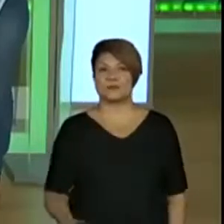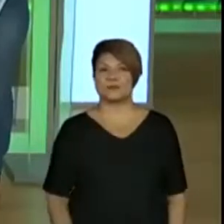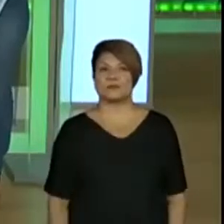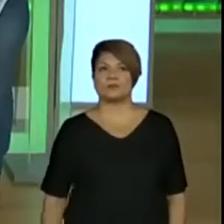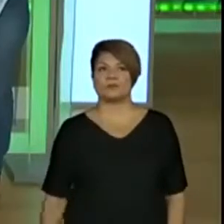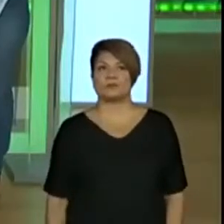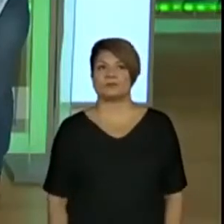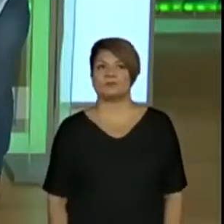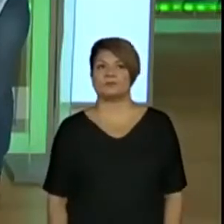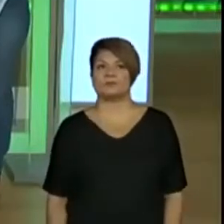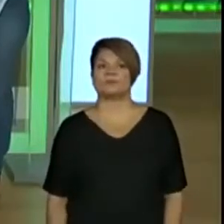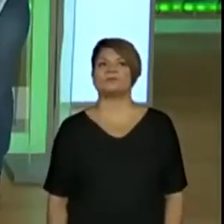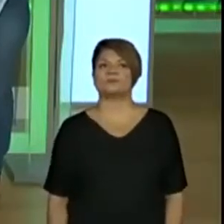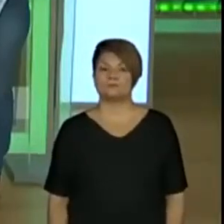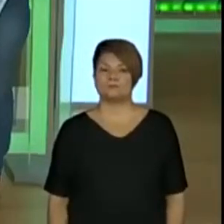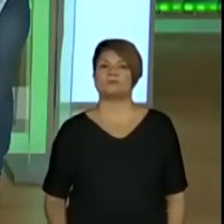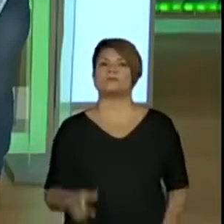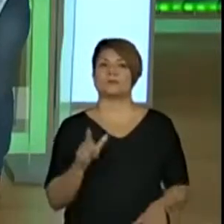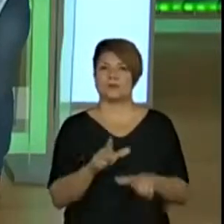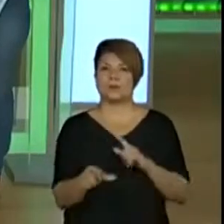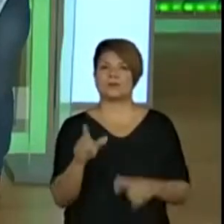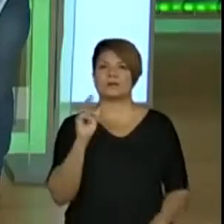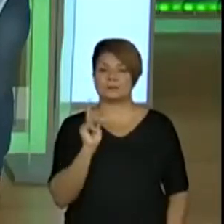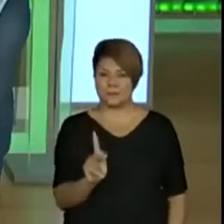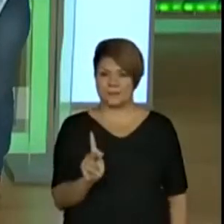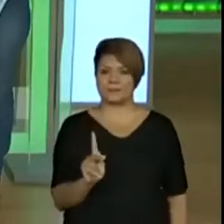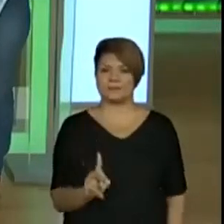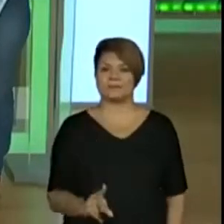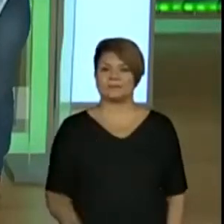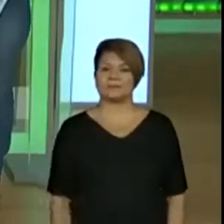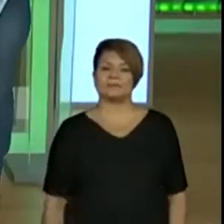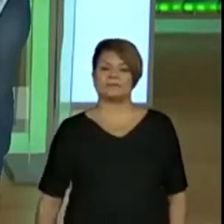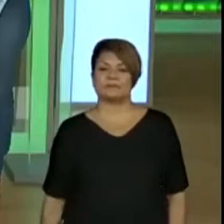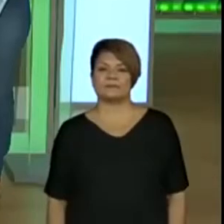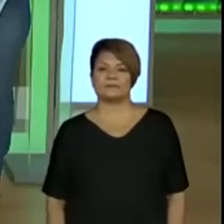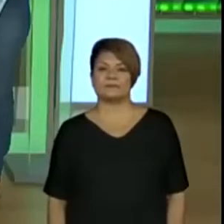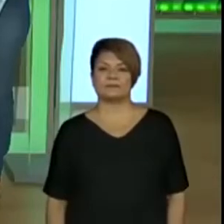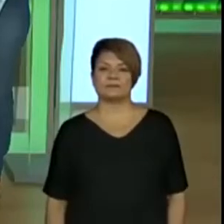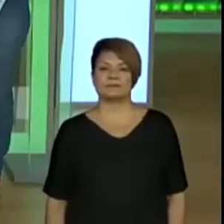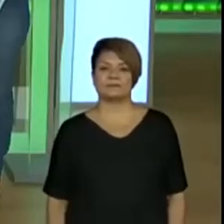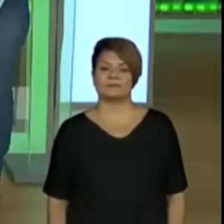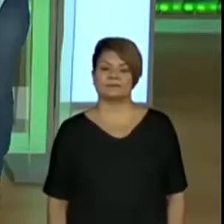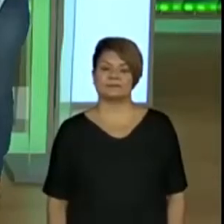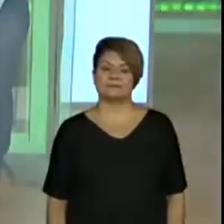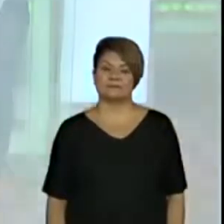Muito bem, com letra P. Então, vamos escrever aqui? Professor.